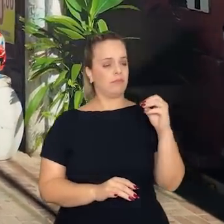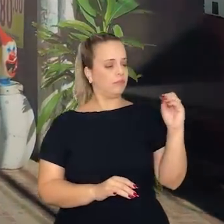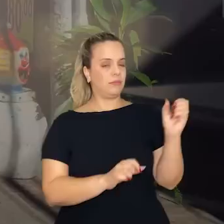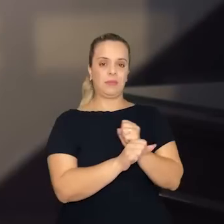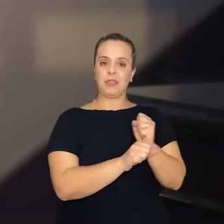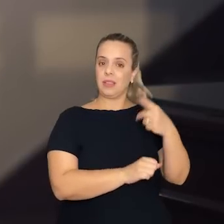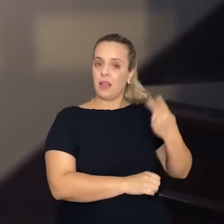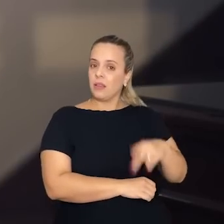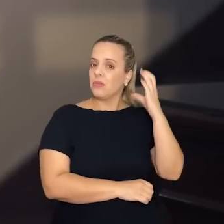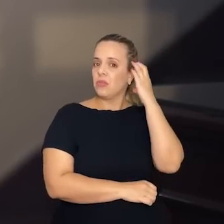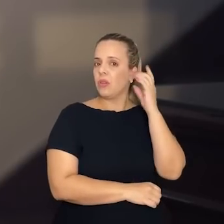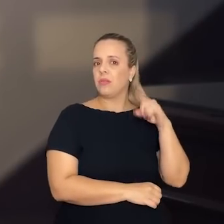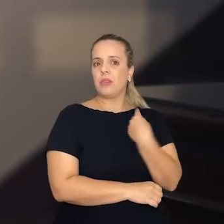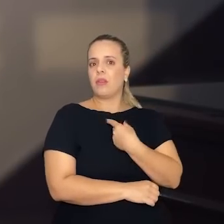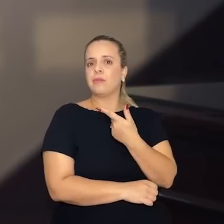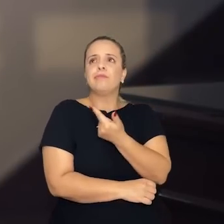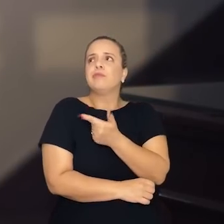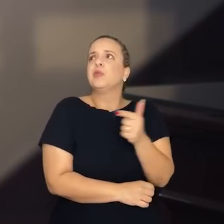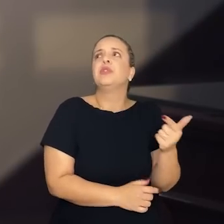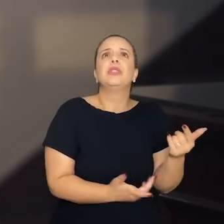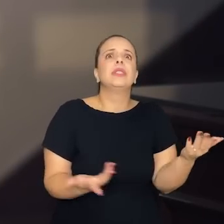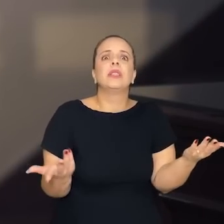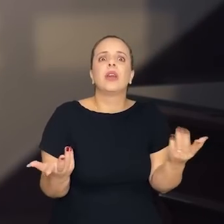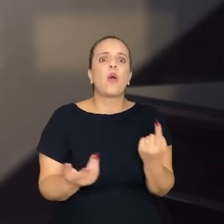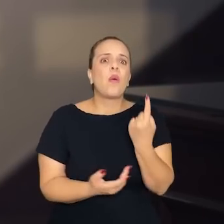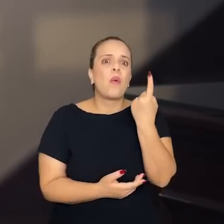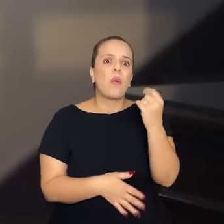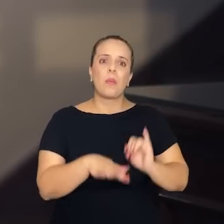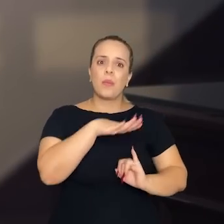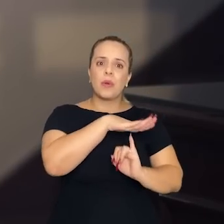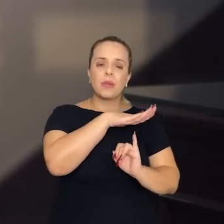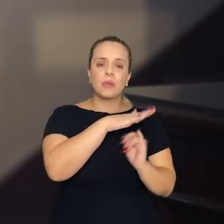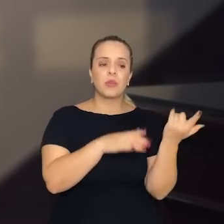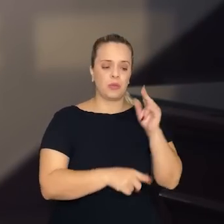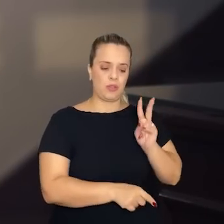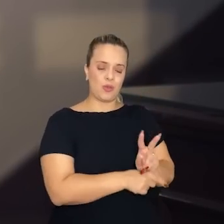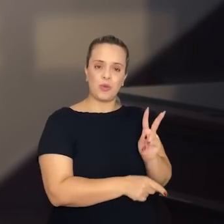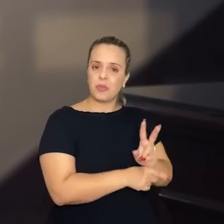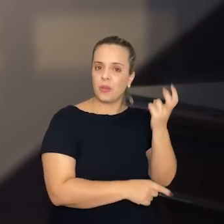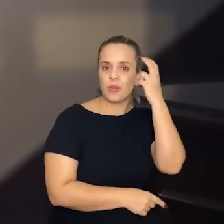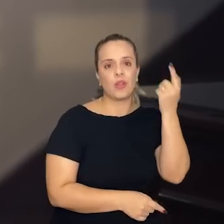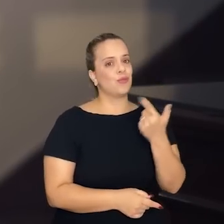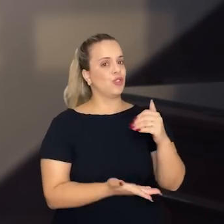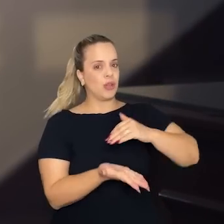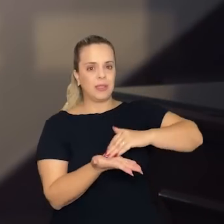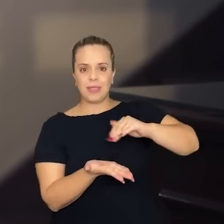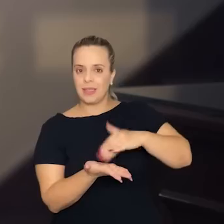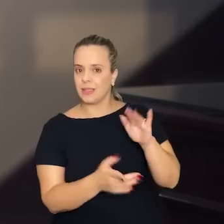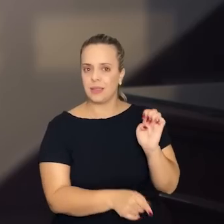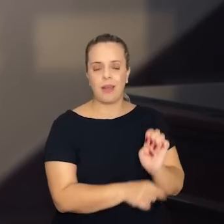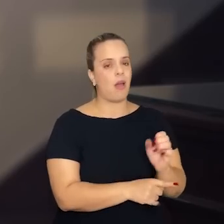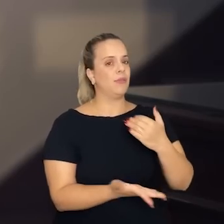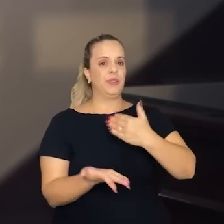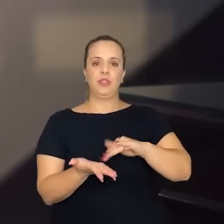nós não tínhamos uma instituição que cuidasse de cultura. Nem secretaria estadual, nem secretaria